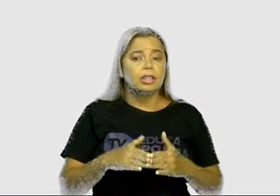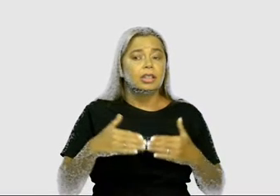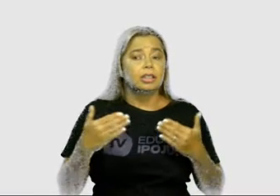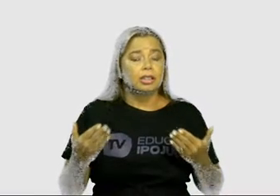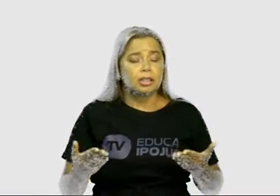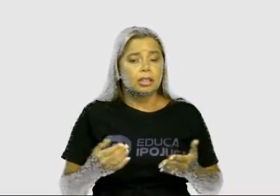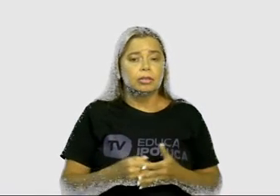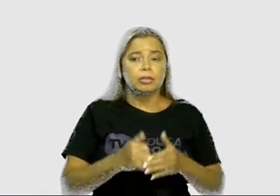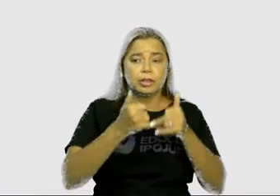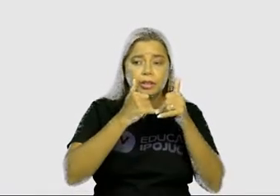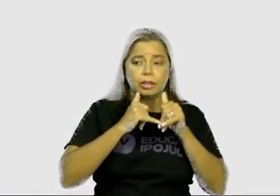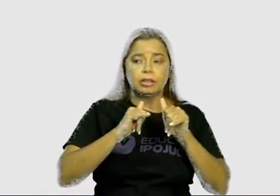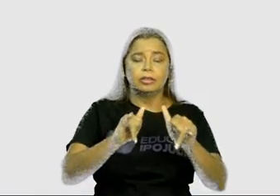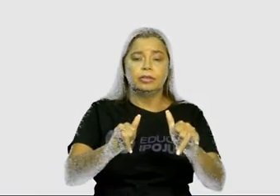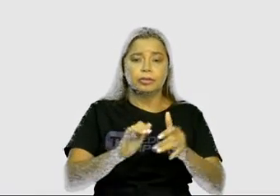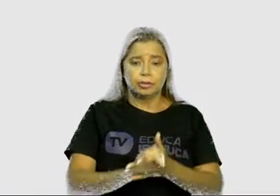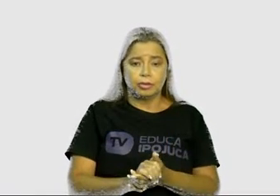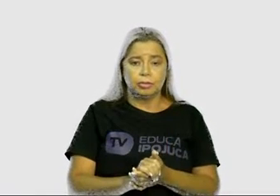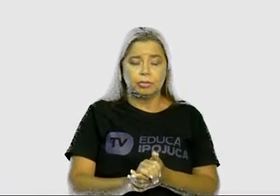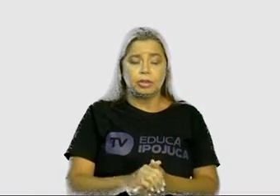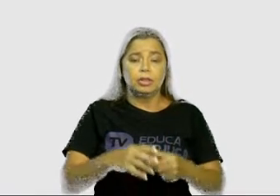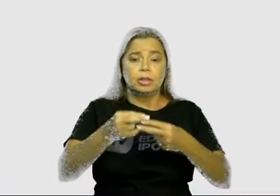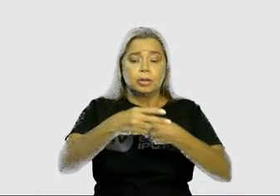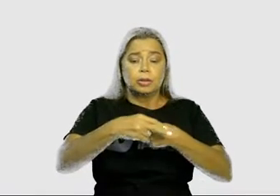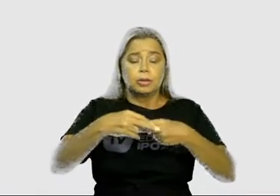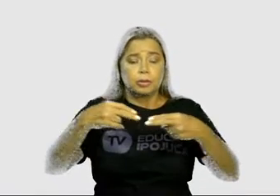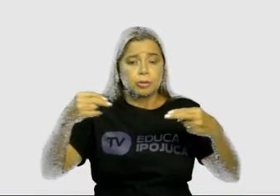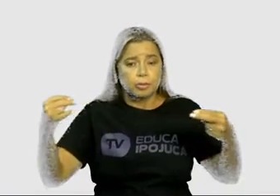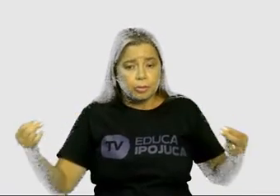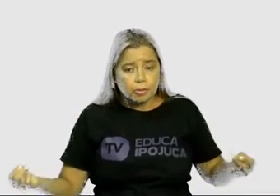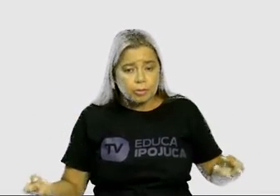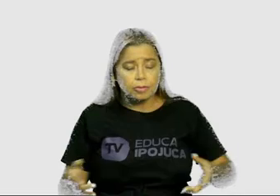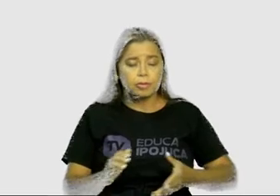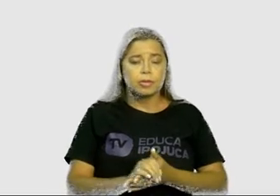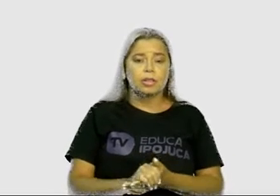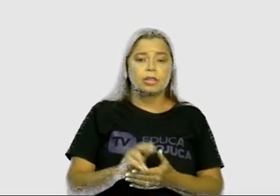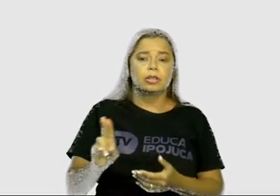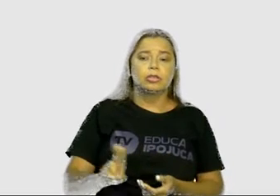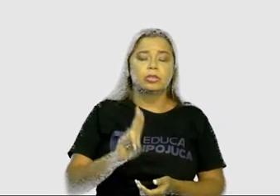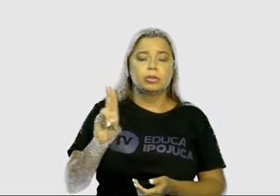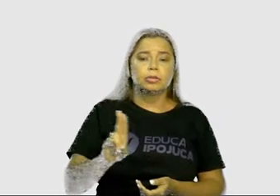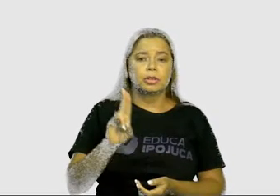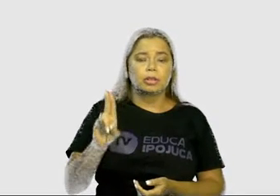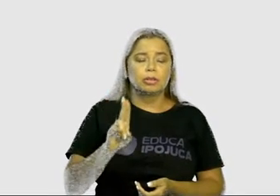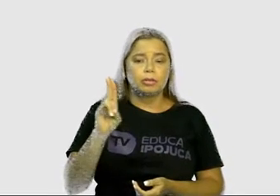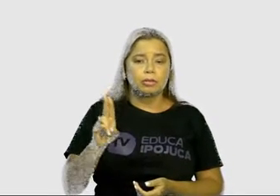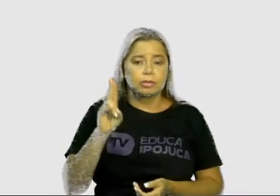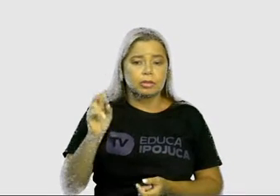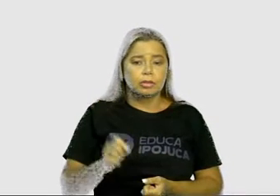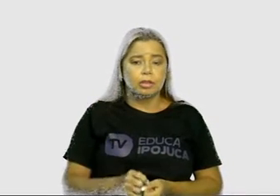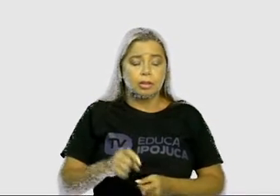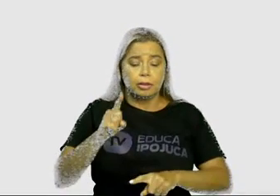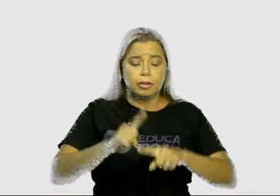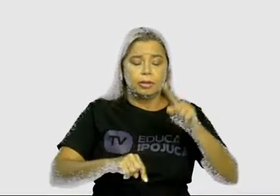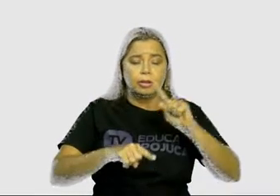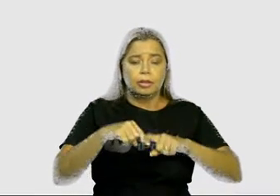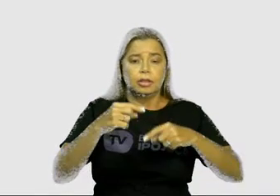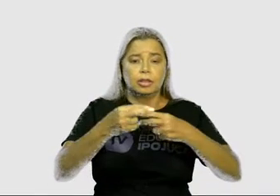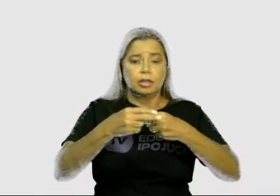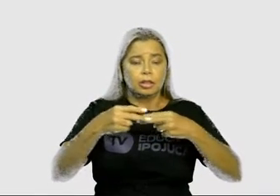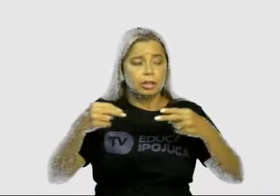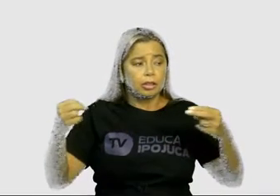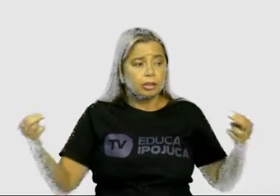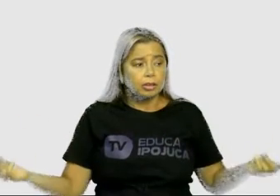sobre produtos e serviços. Pode ser usado em campanhas educativas, como no